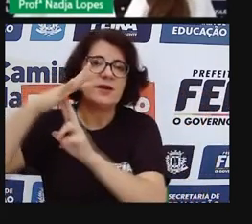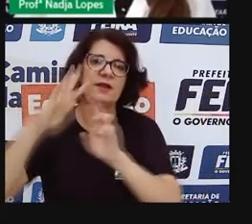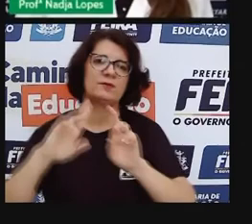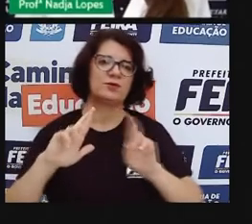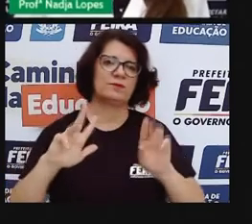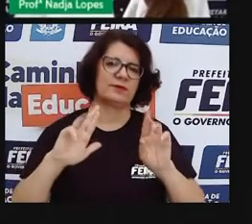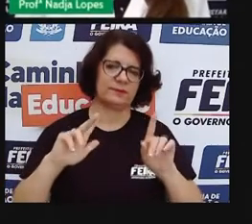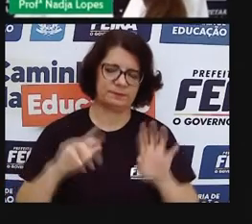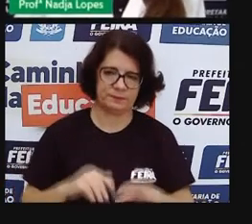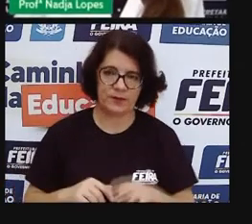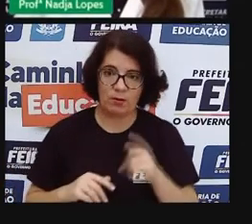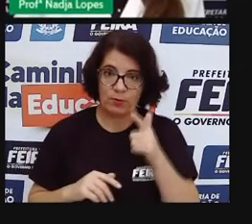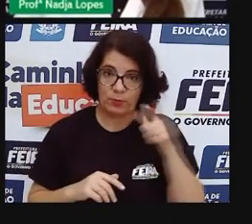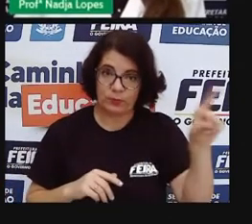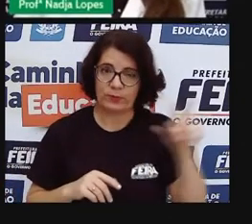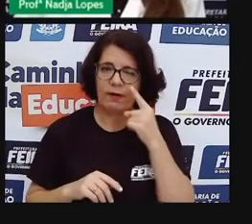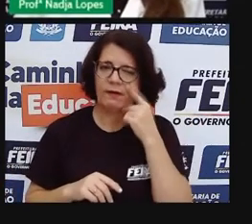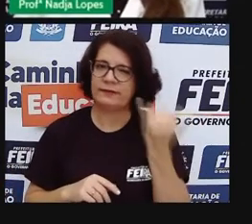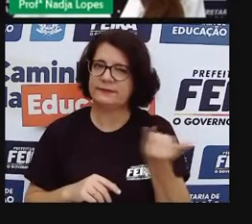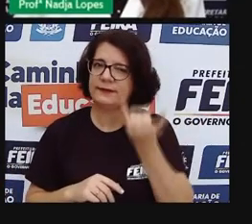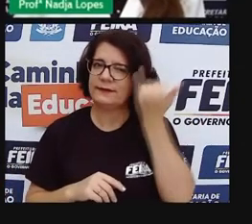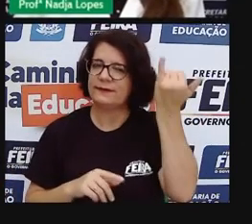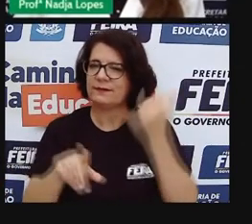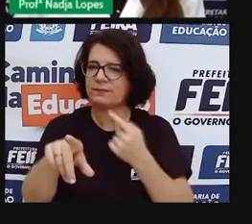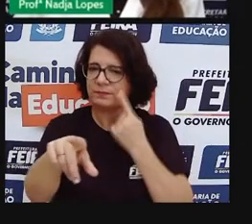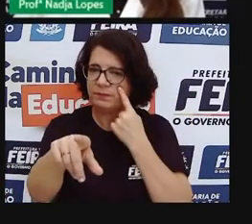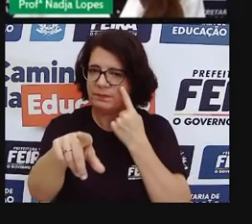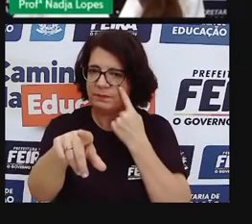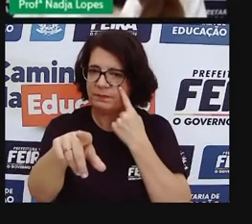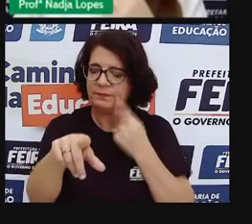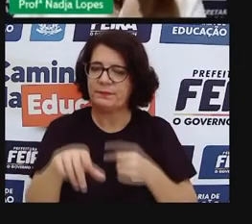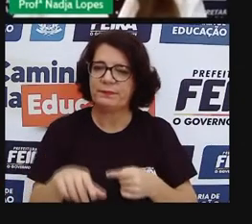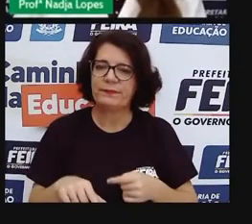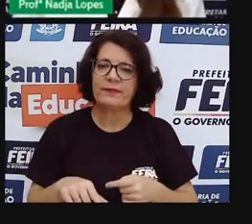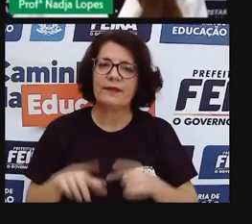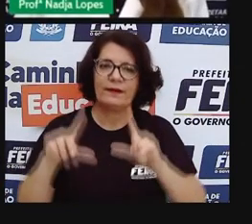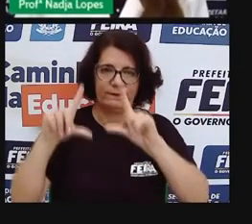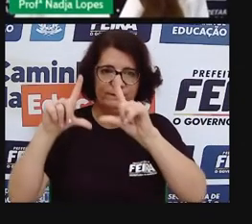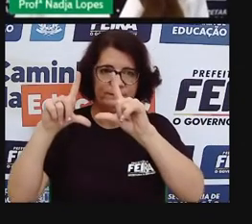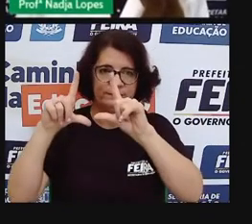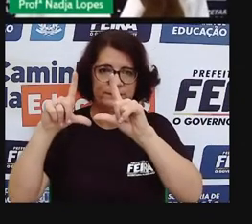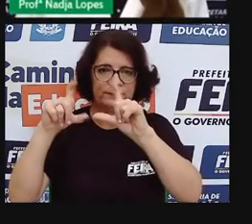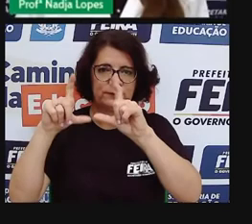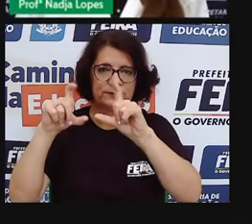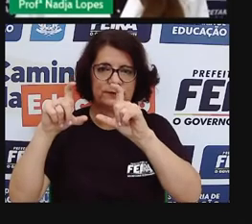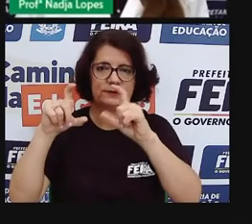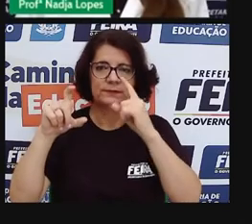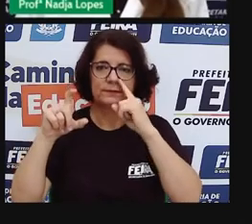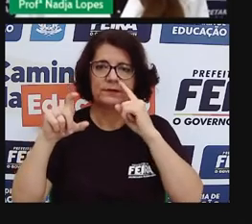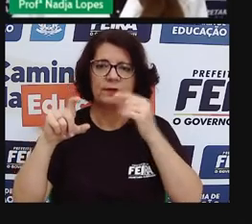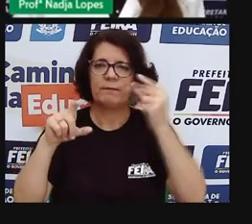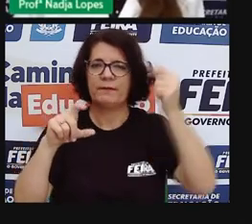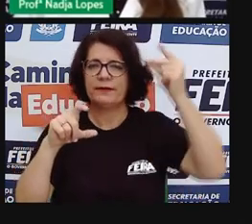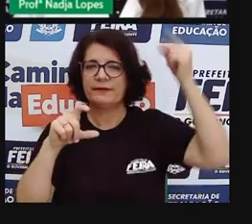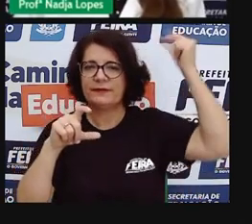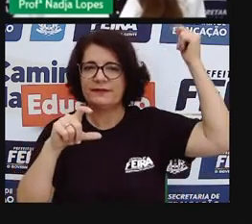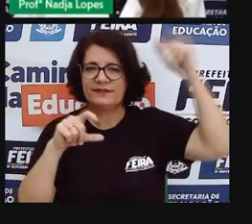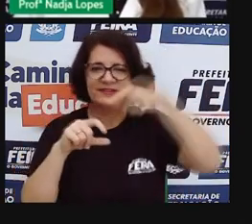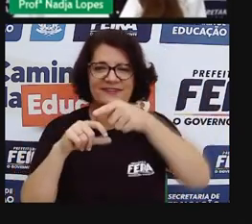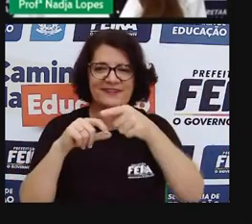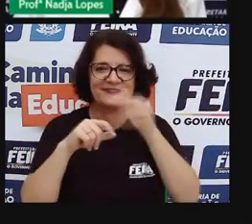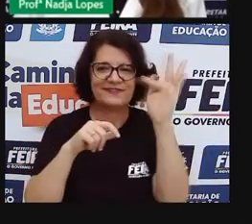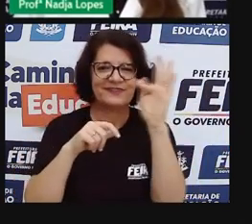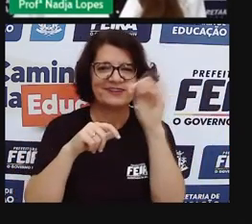Aí, olha que interessante, gente. Quem não conseguiu acompanhar essa época de Feira de Santana,